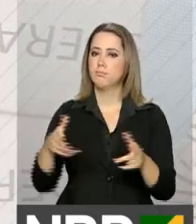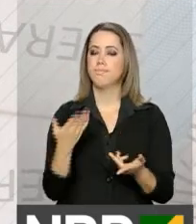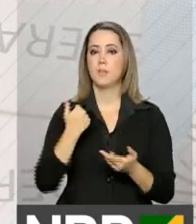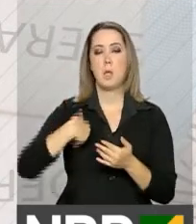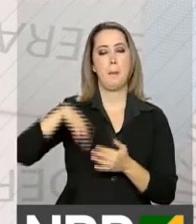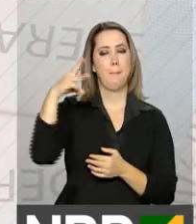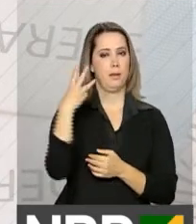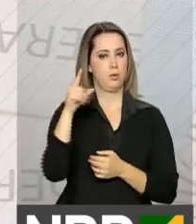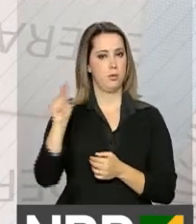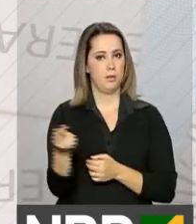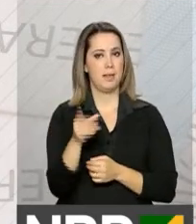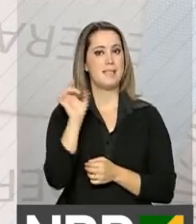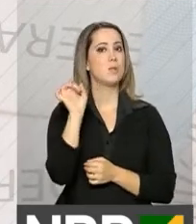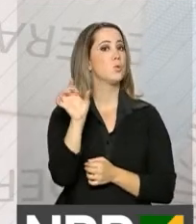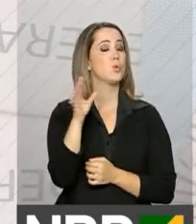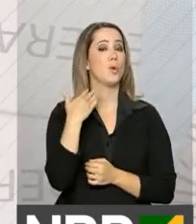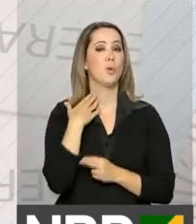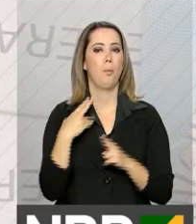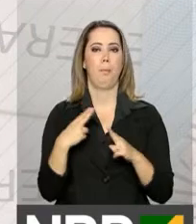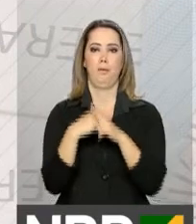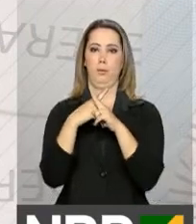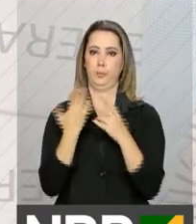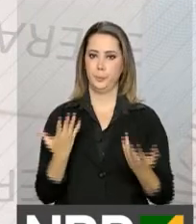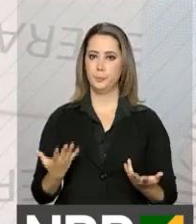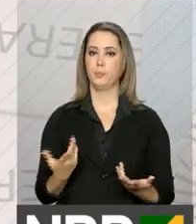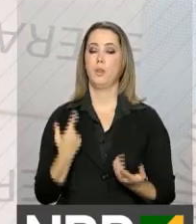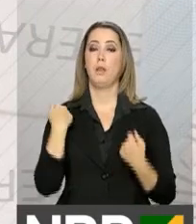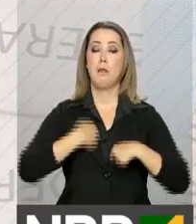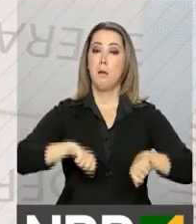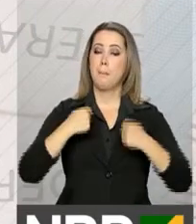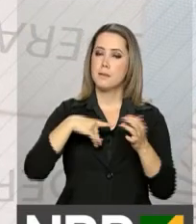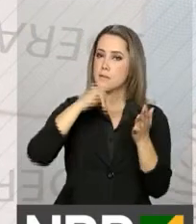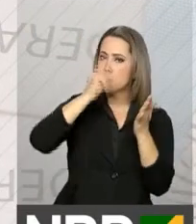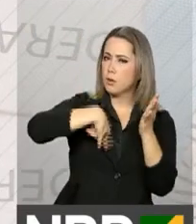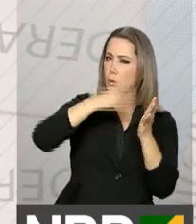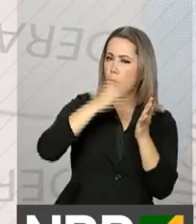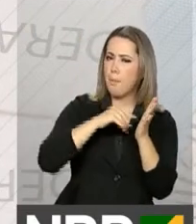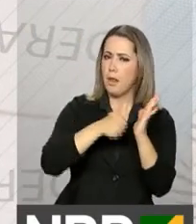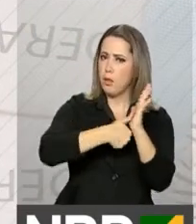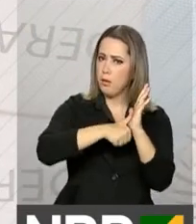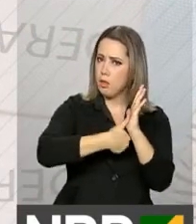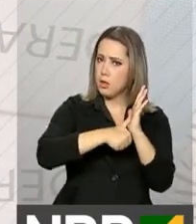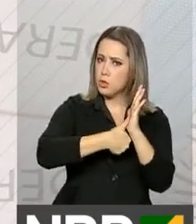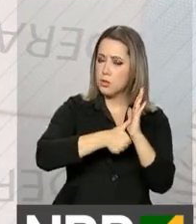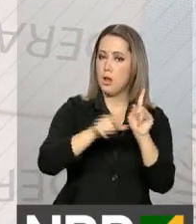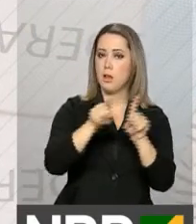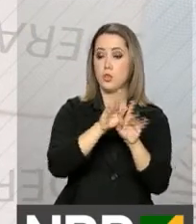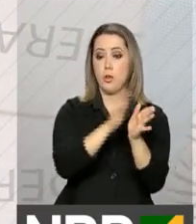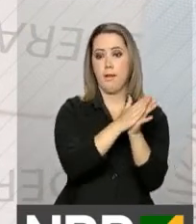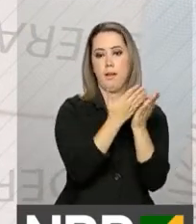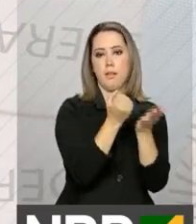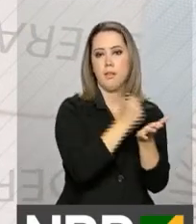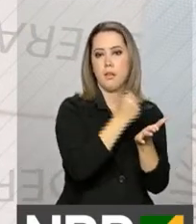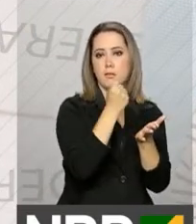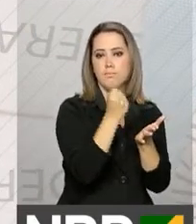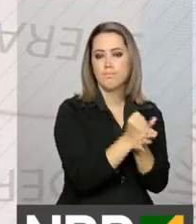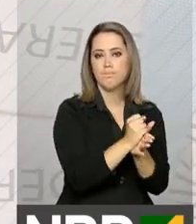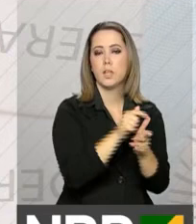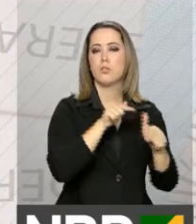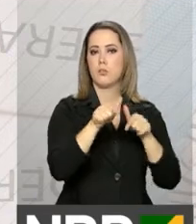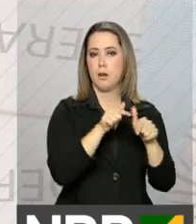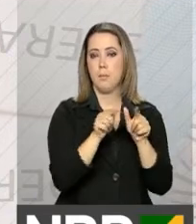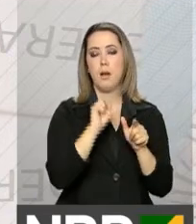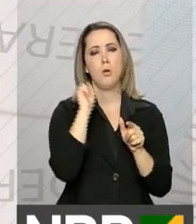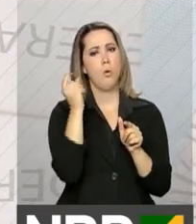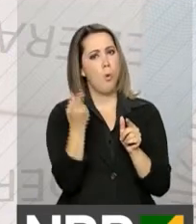disso, nas agências. Os trabalhadores devem ter em mãos documento de identificação e carteira de trabalho ou documento que